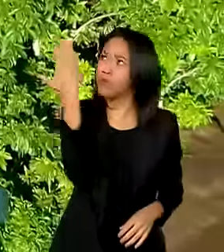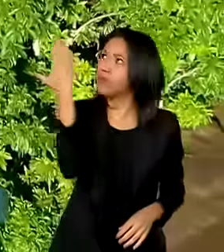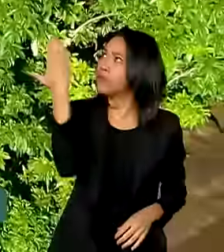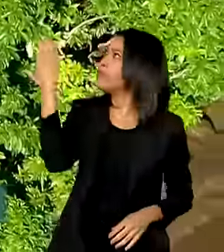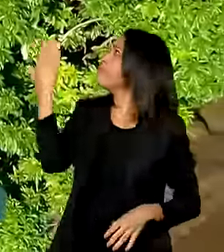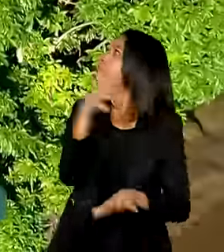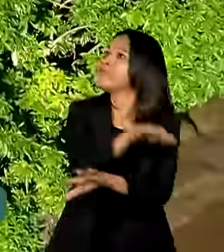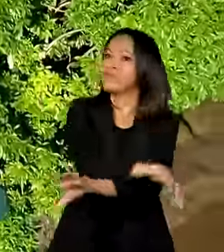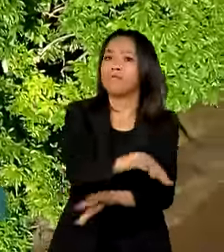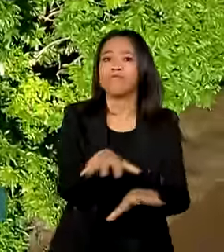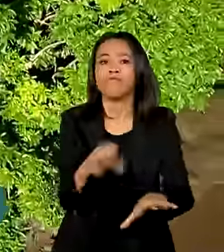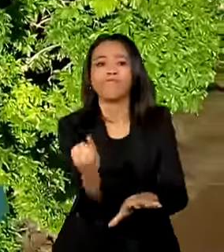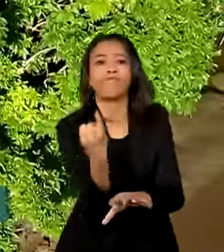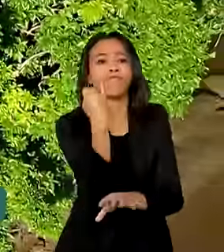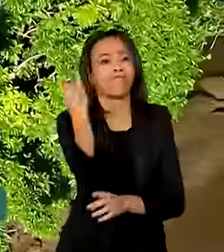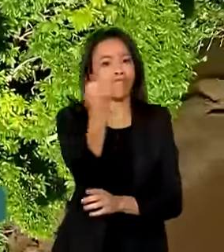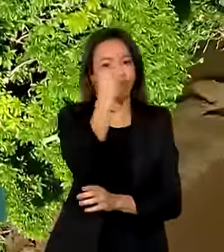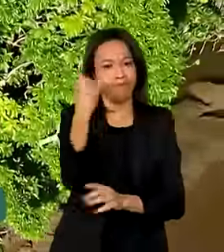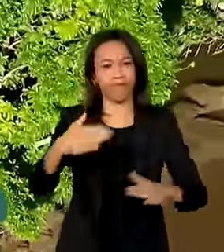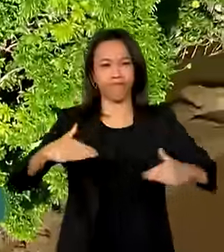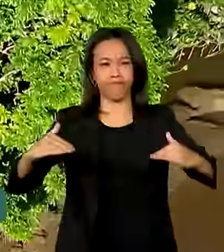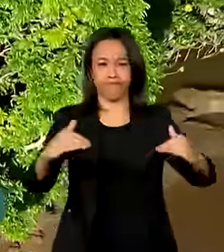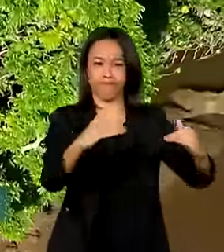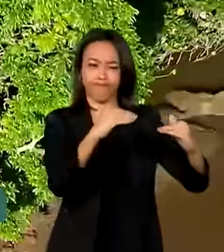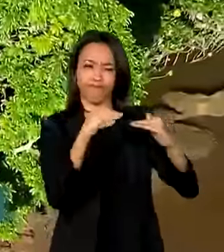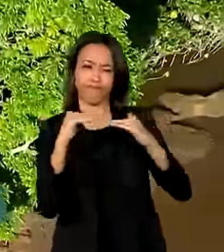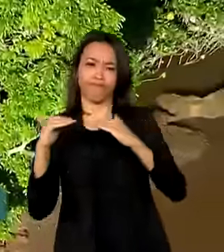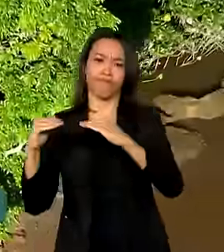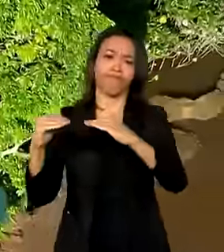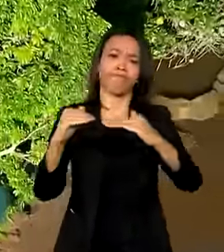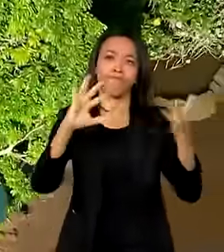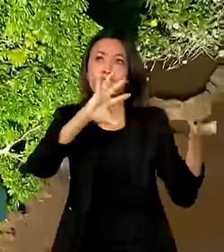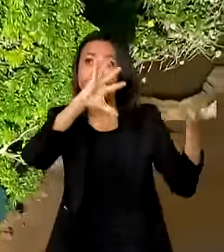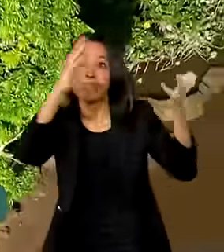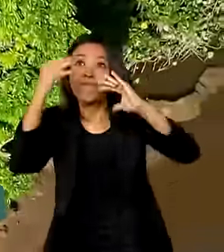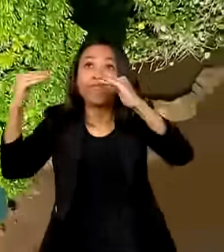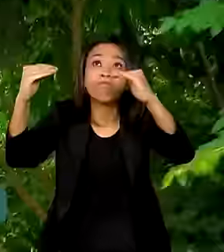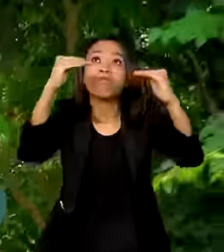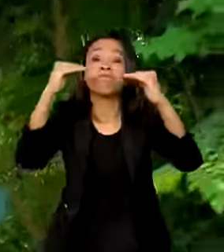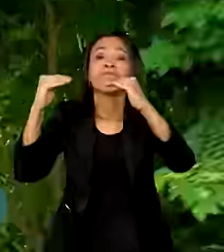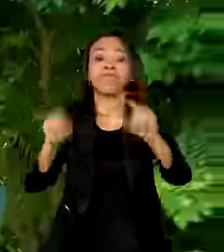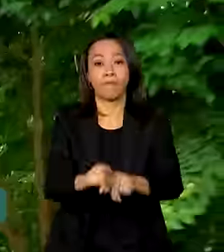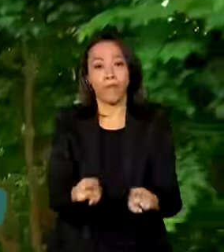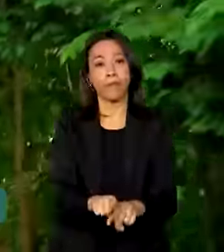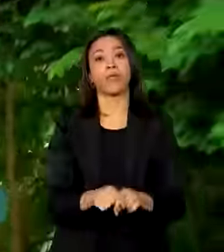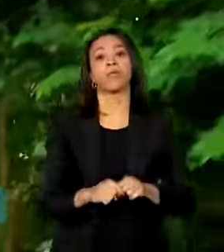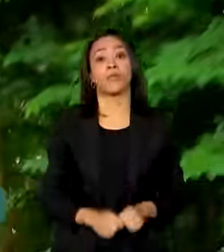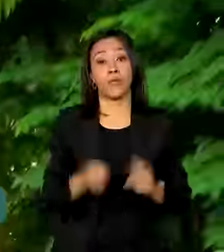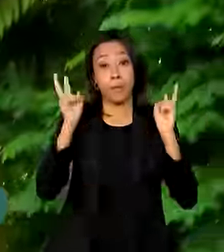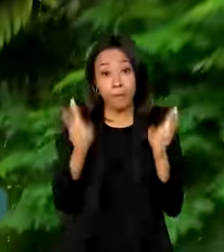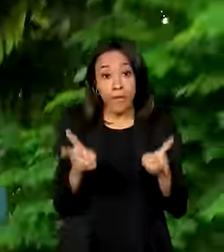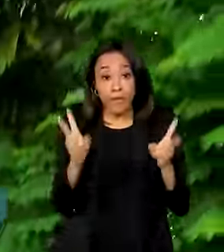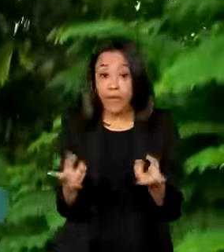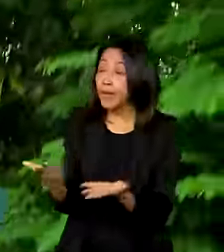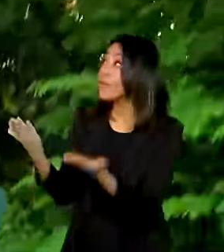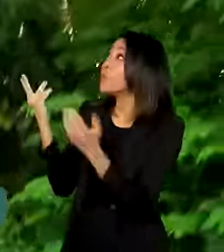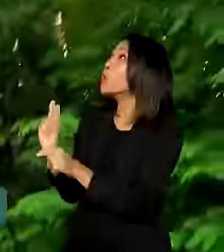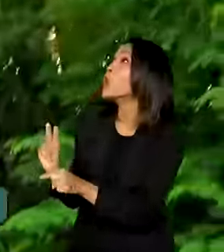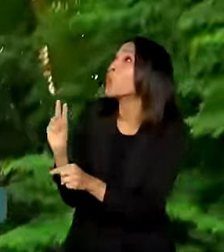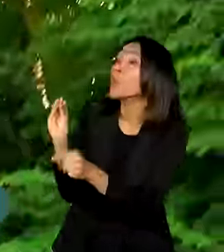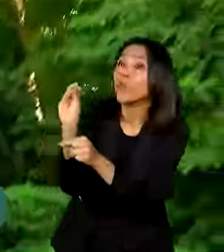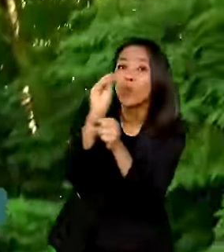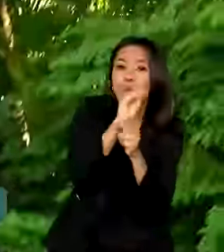bioma fundamental para o equilíbrio ambiental e climático do planeta. Manter a floresta em pé